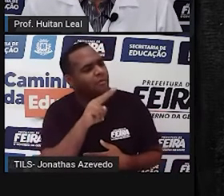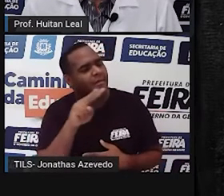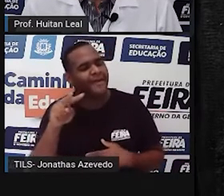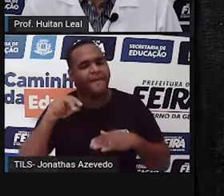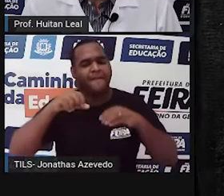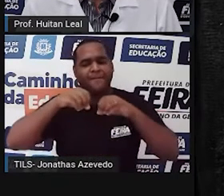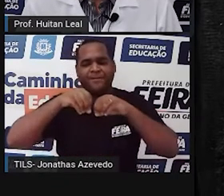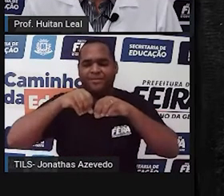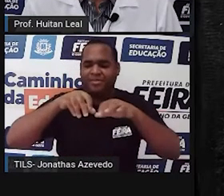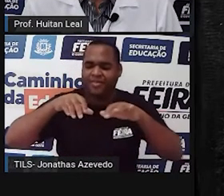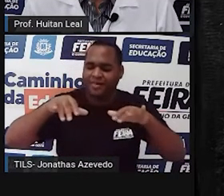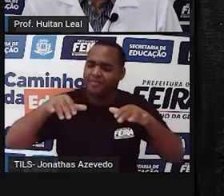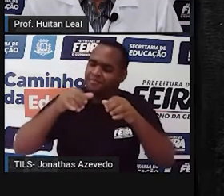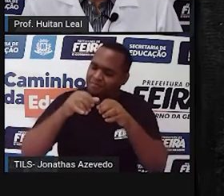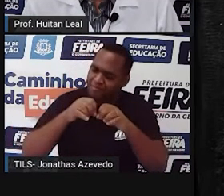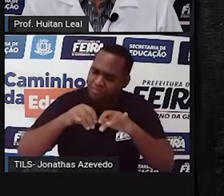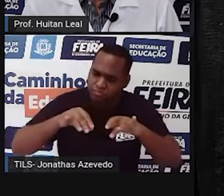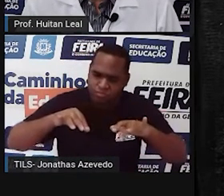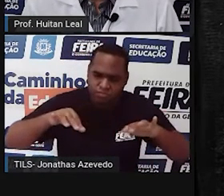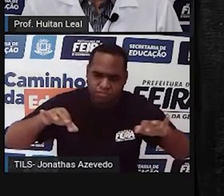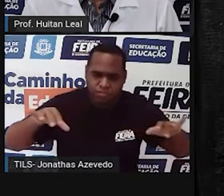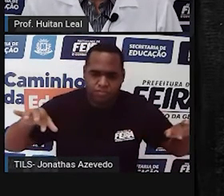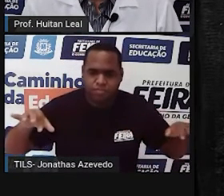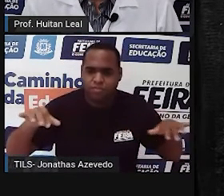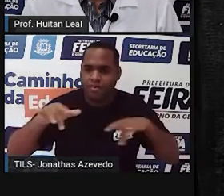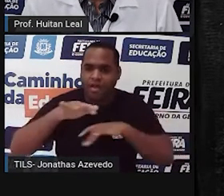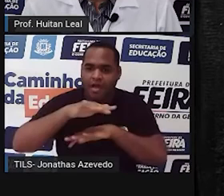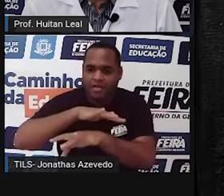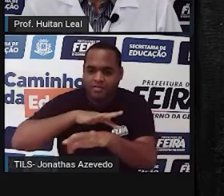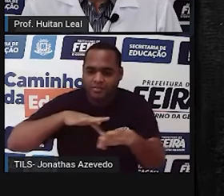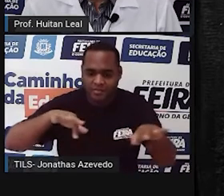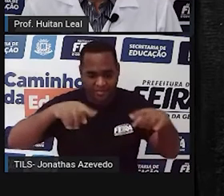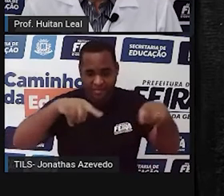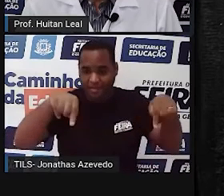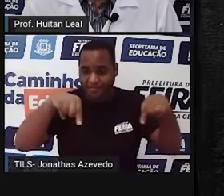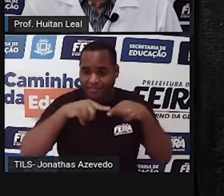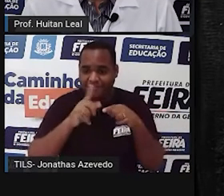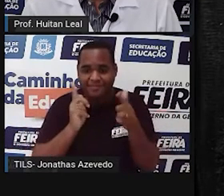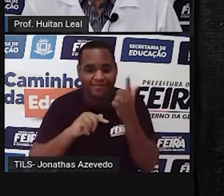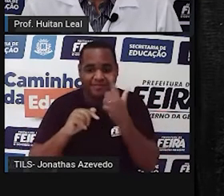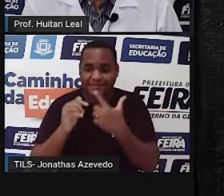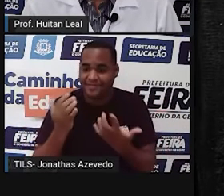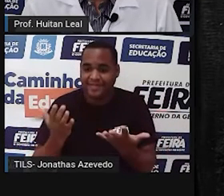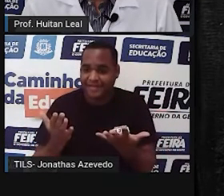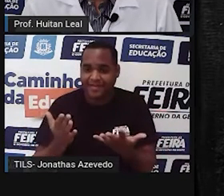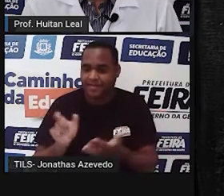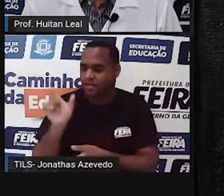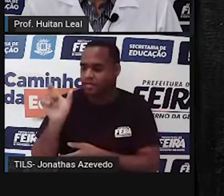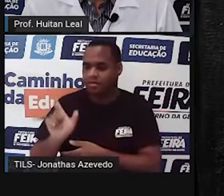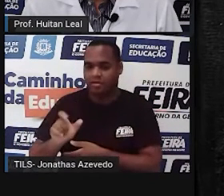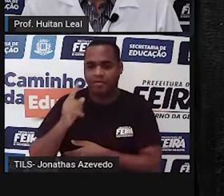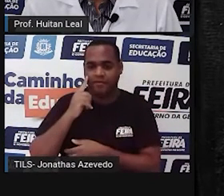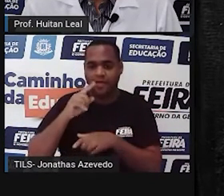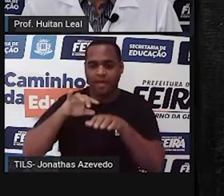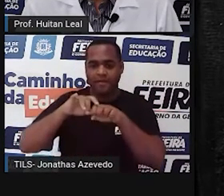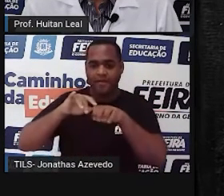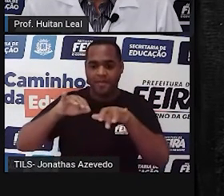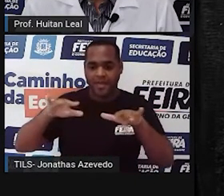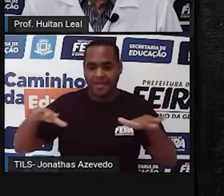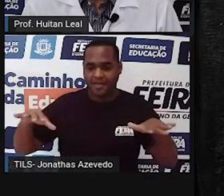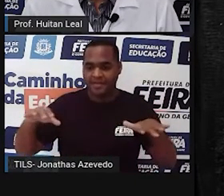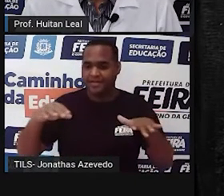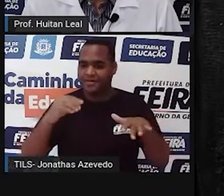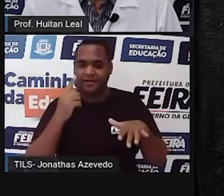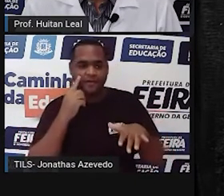espalhar, se expandir e engofou toda a sala de aula. A imagem se multiplicou por 31